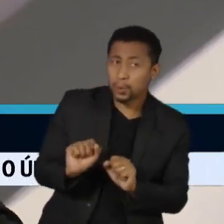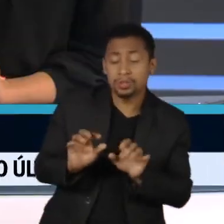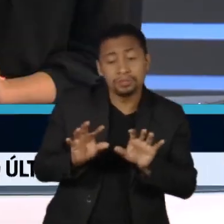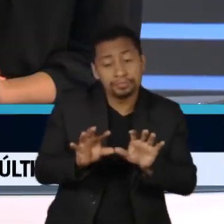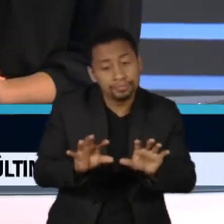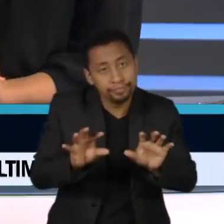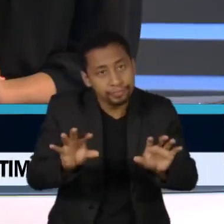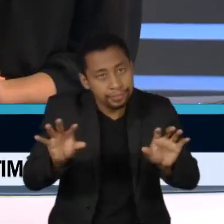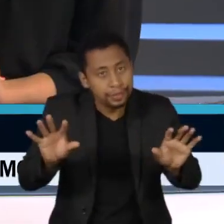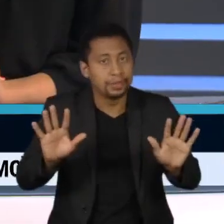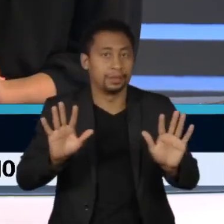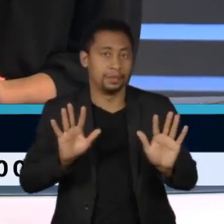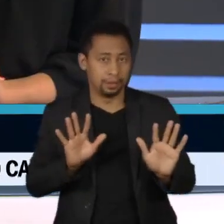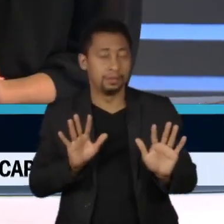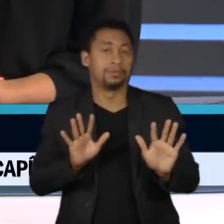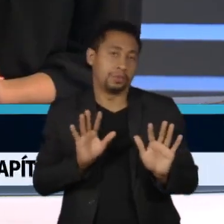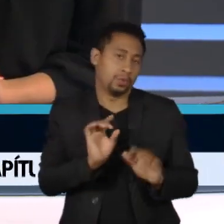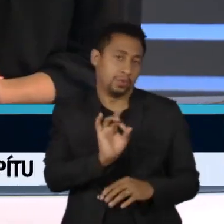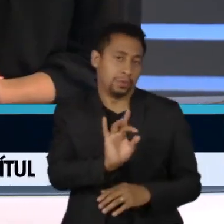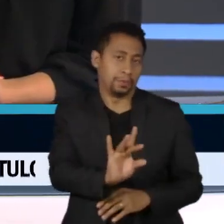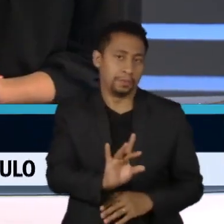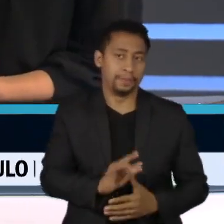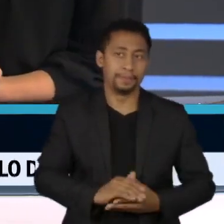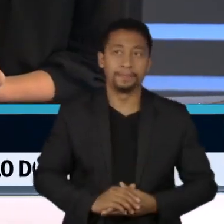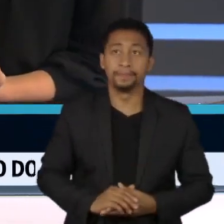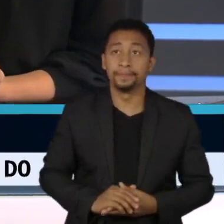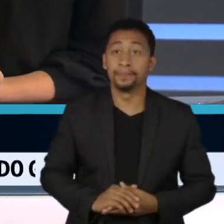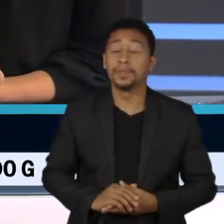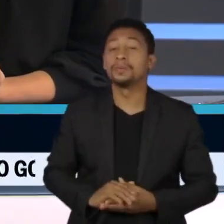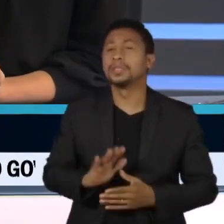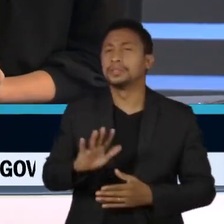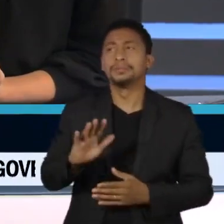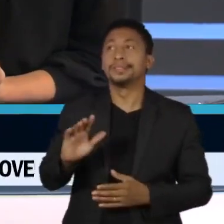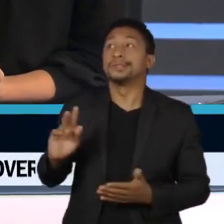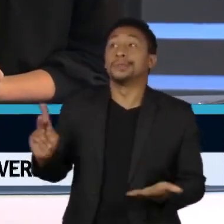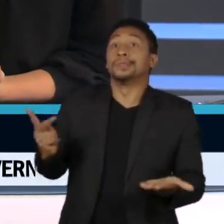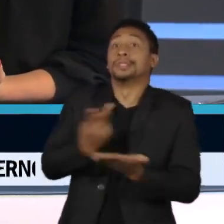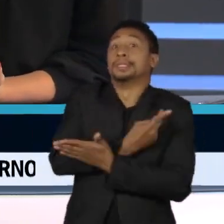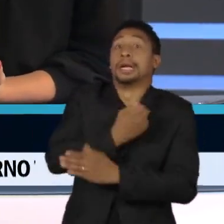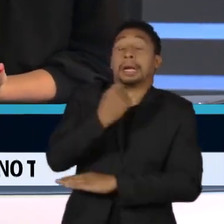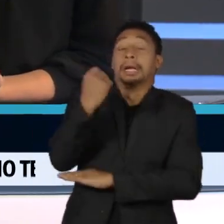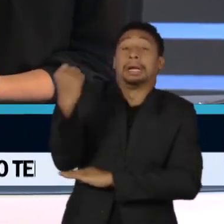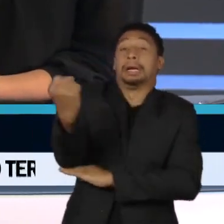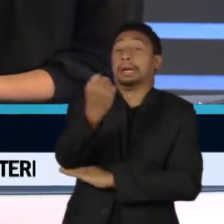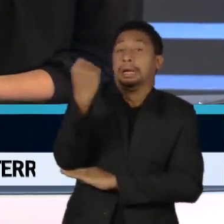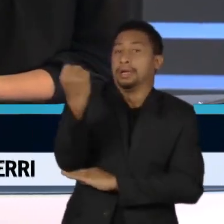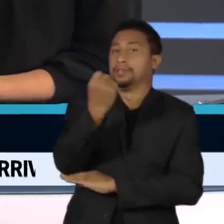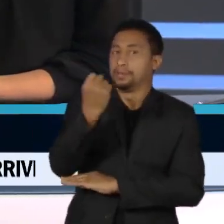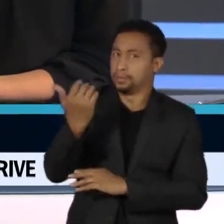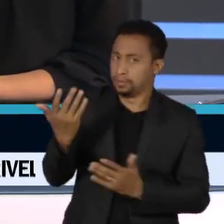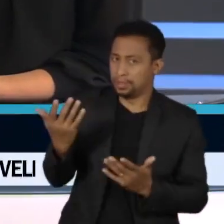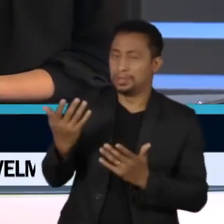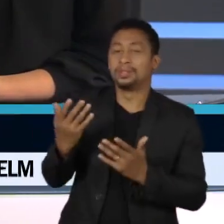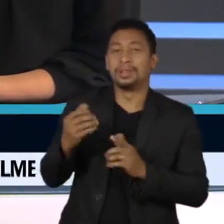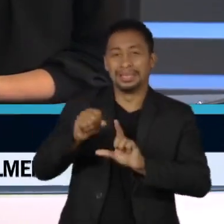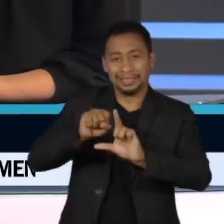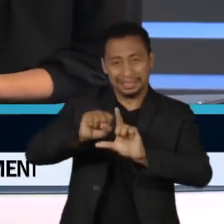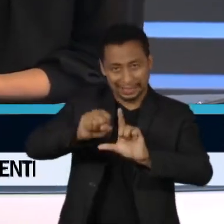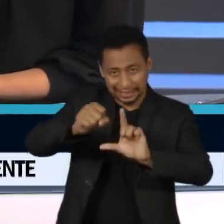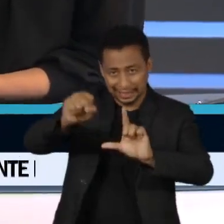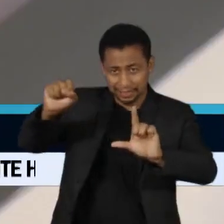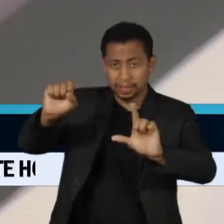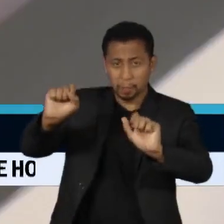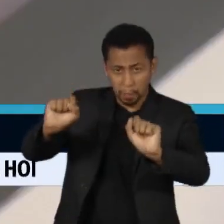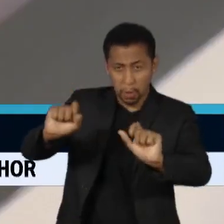azedo ali dentro da história. Agora, um cenário mais grave, abriria espaço para a queda dos juros, por exemplo, num futuro